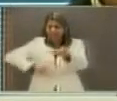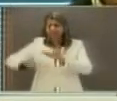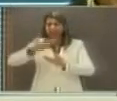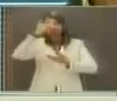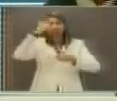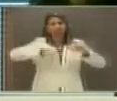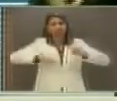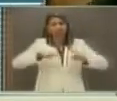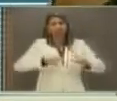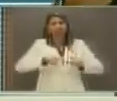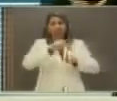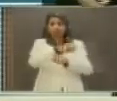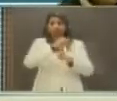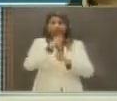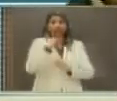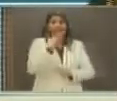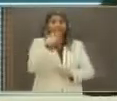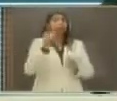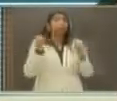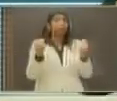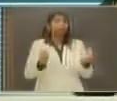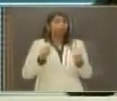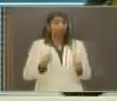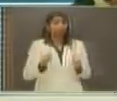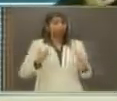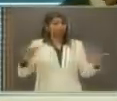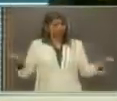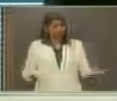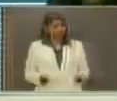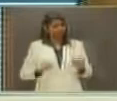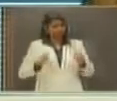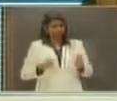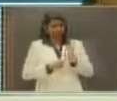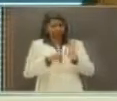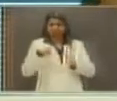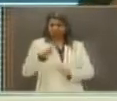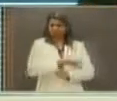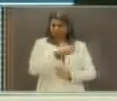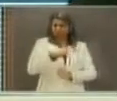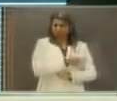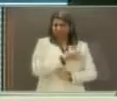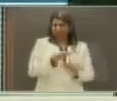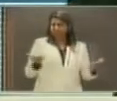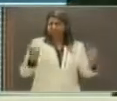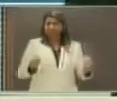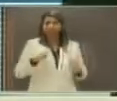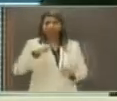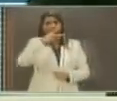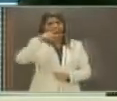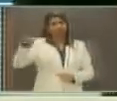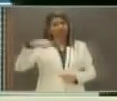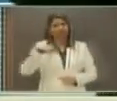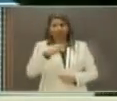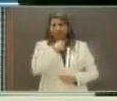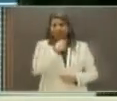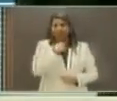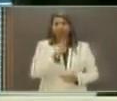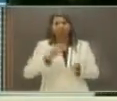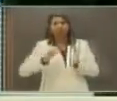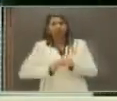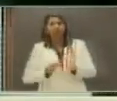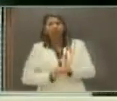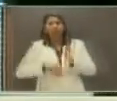sociedade para encontrar a melhor saída, como é que hoje se colocam como a novidade nesse debate? Então, Maranhão não pode chegar aqui dizendo, olha, a gente não avançou em tal